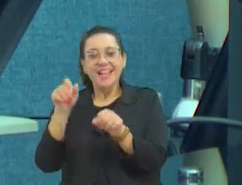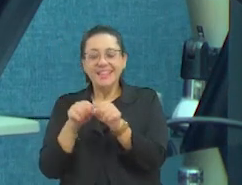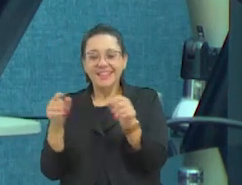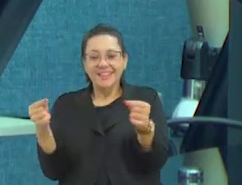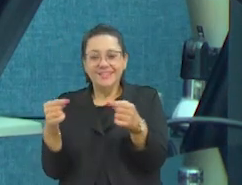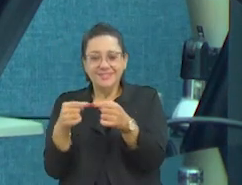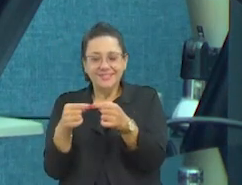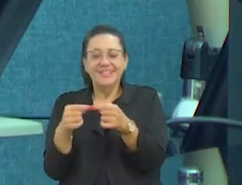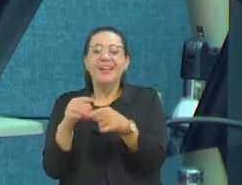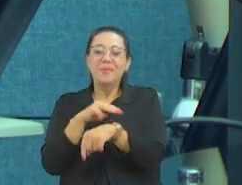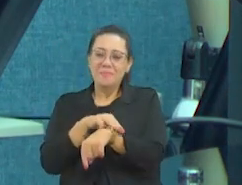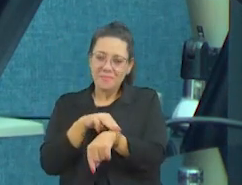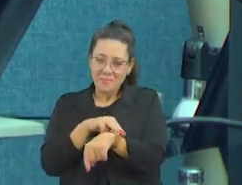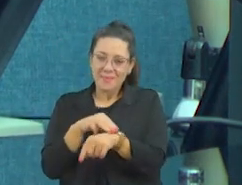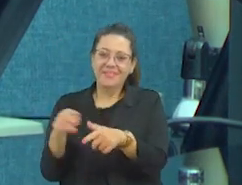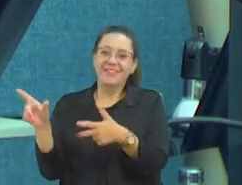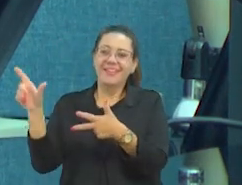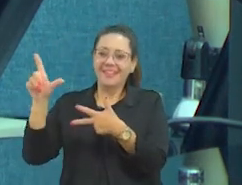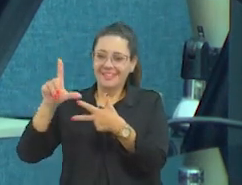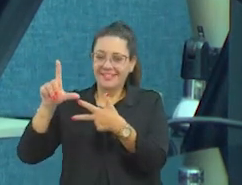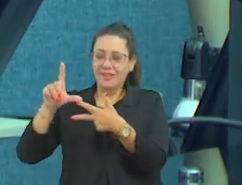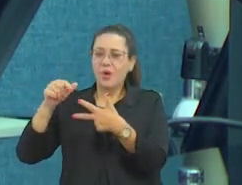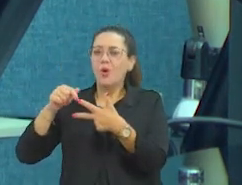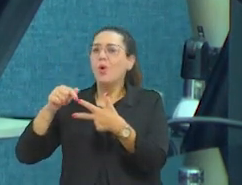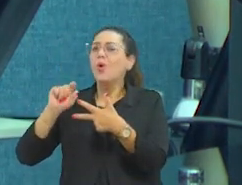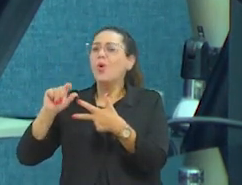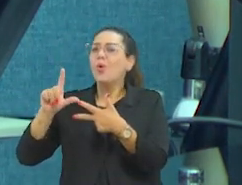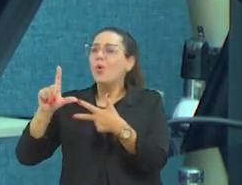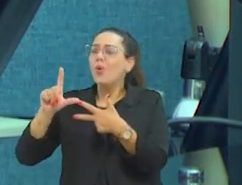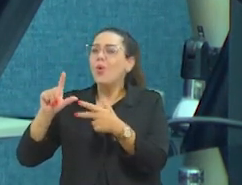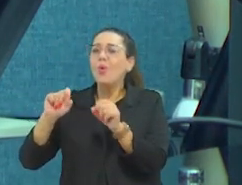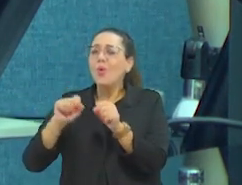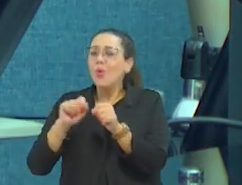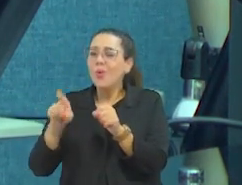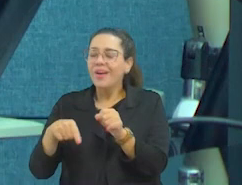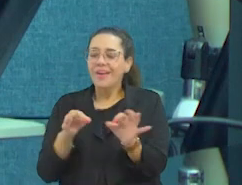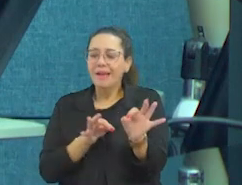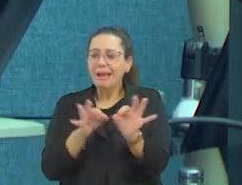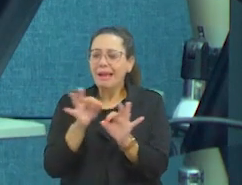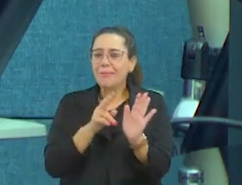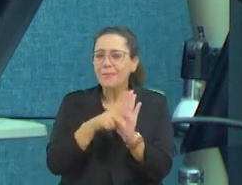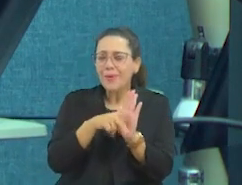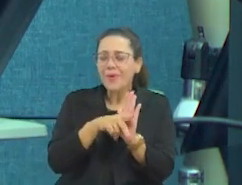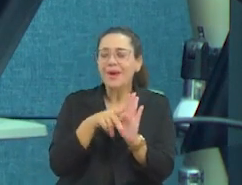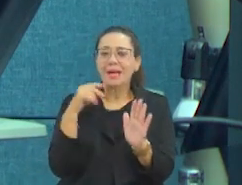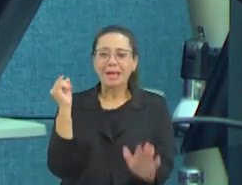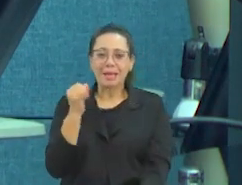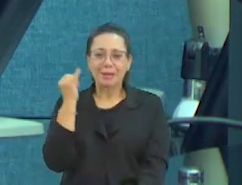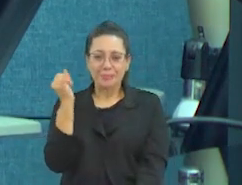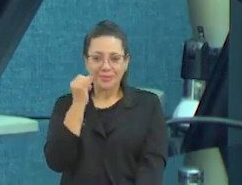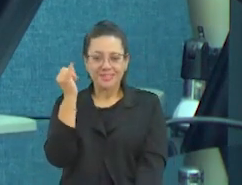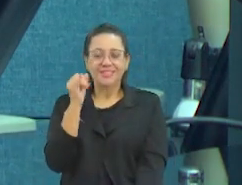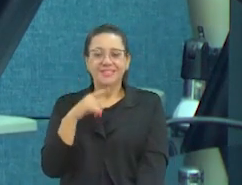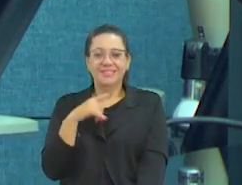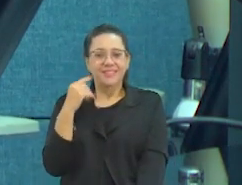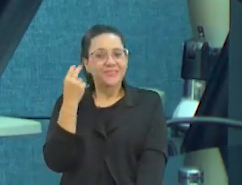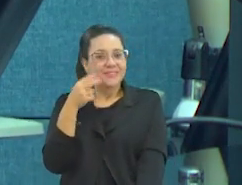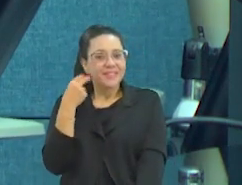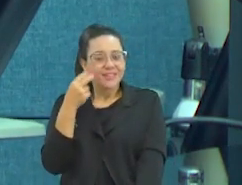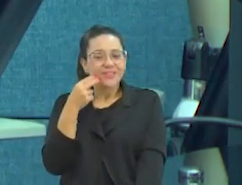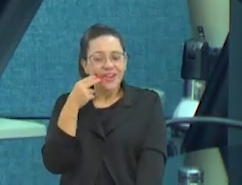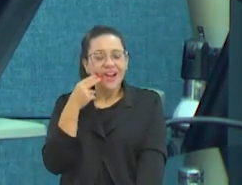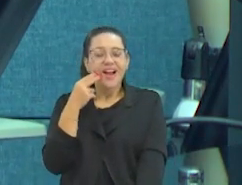para a população do que é a Câmara Municipal, do que se vive na Câmara, dos projetos da Câmara. Esse é o objetivo do momento